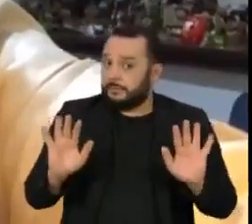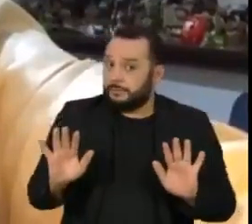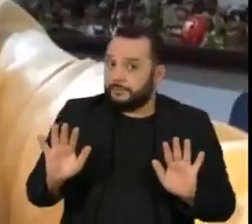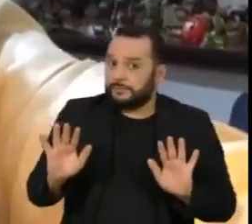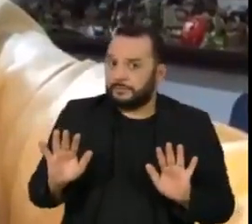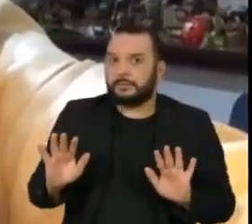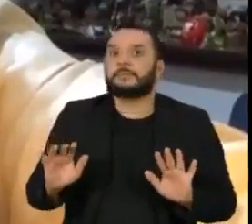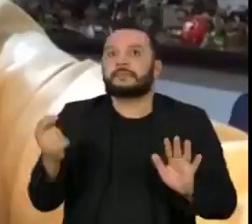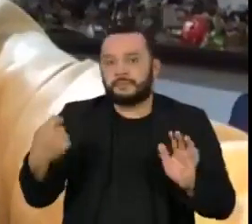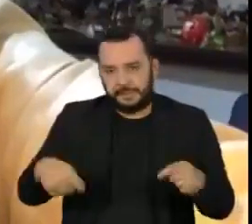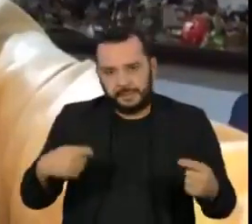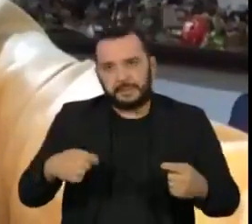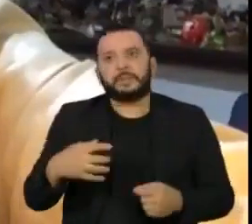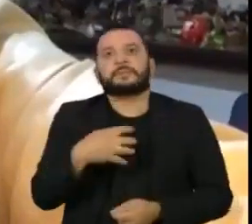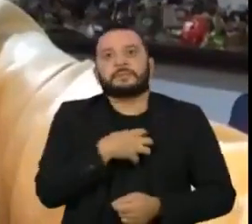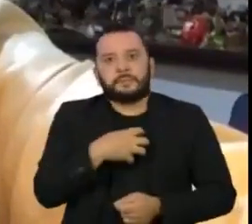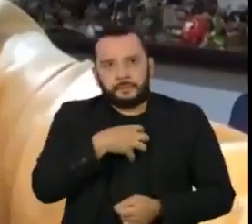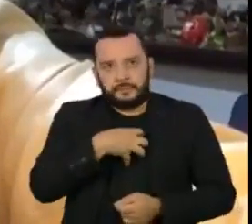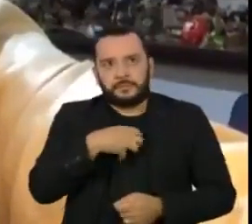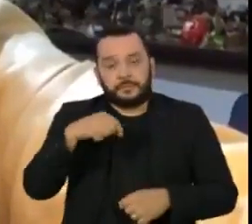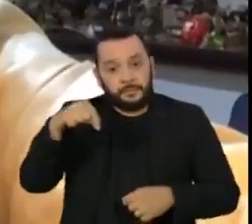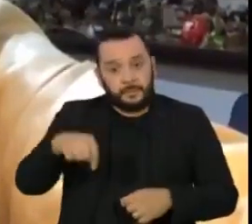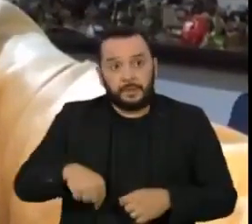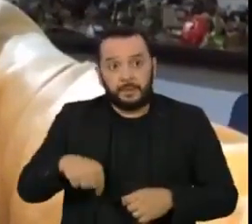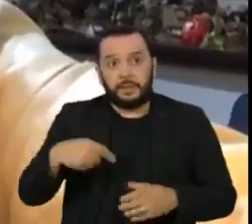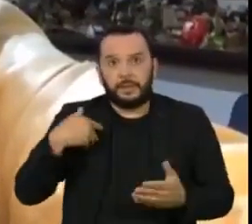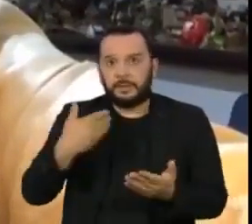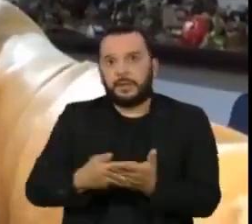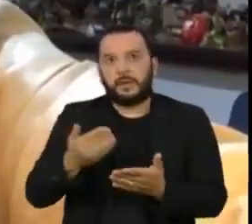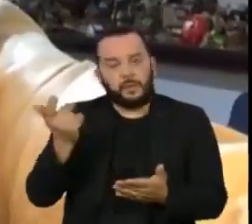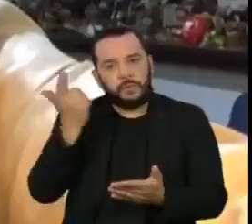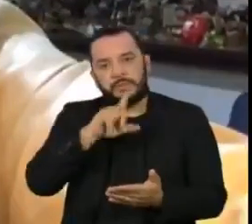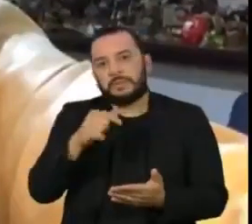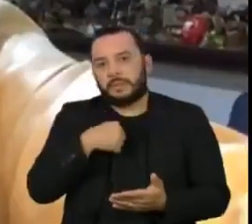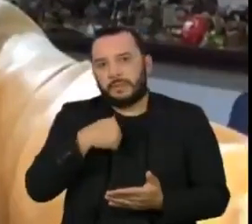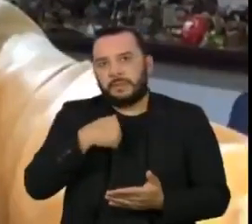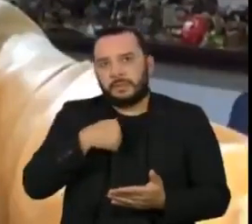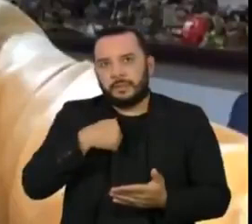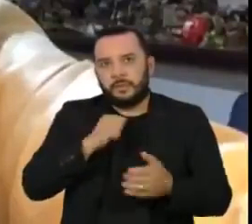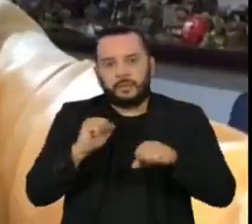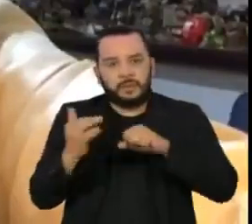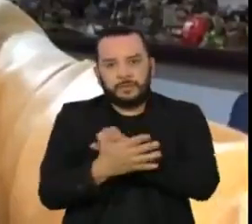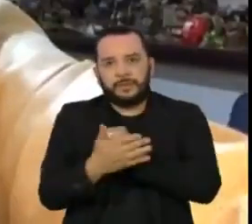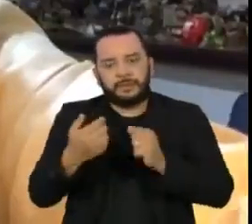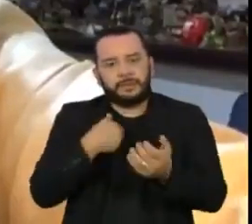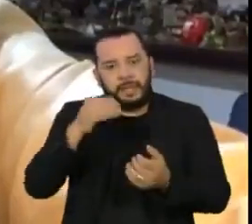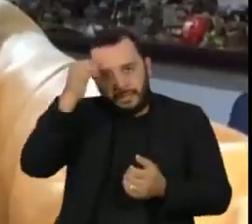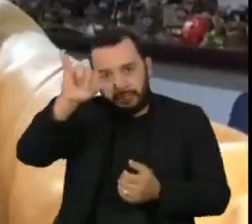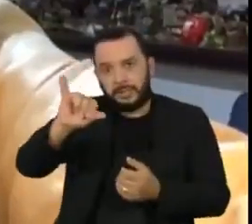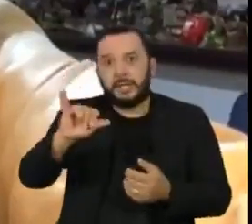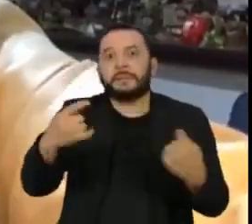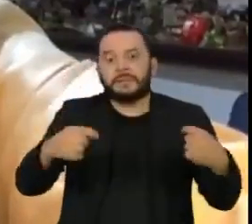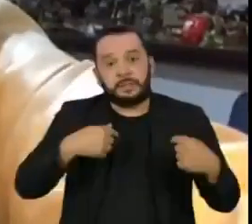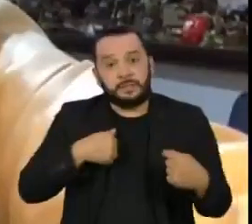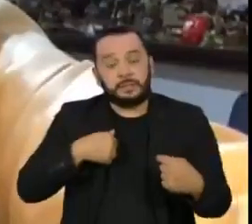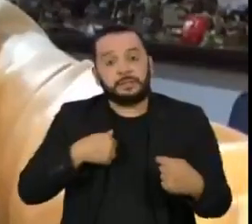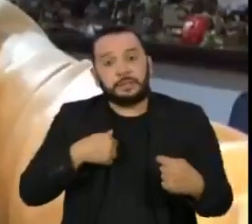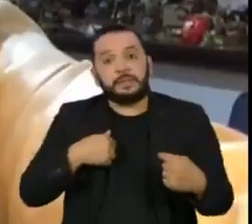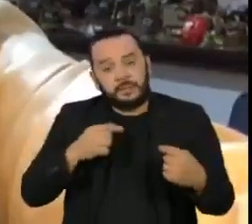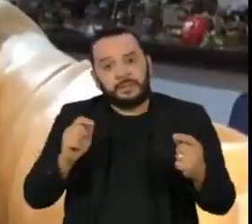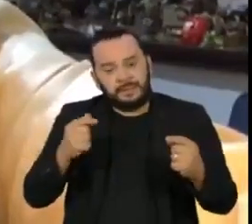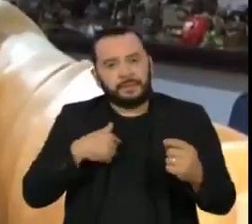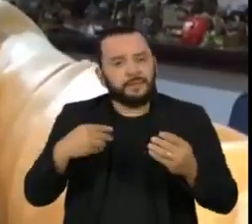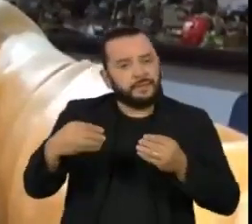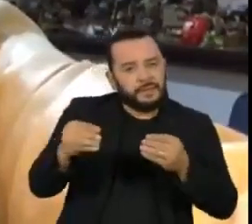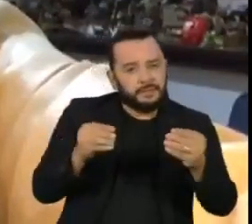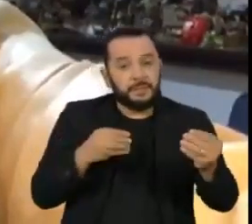Esse é o comportamento que nós vamos ter até a gente conseguir se livrar um pouco melhor dessa pandemia. Um tipo de comportamento sanfona.